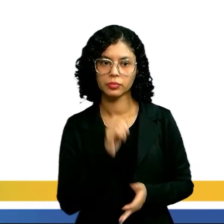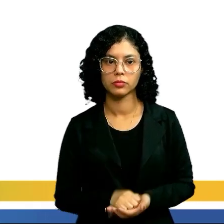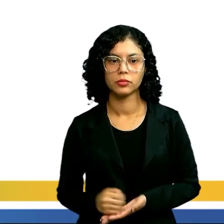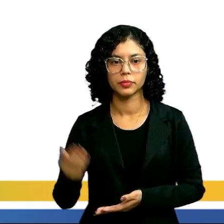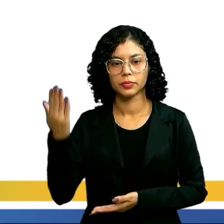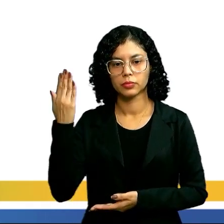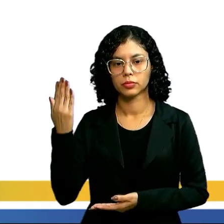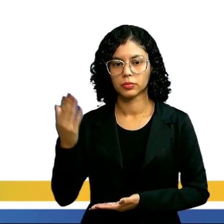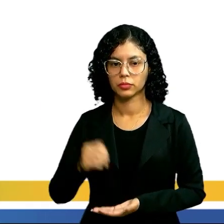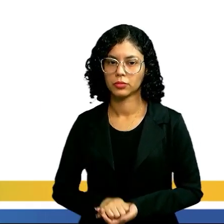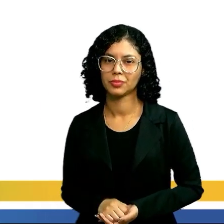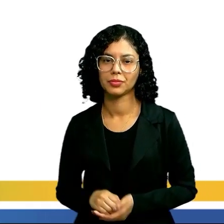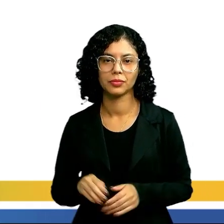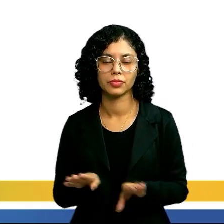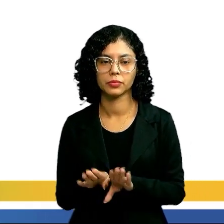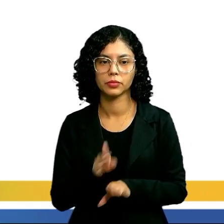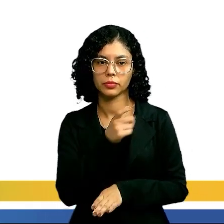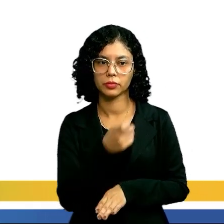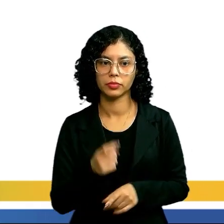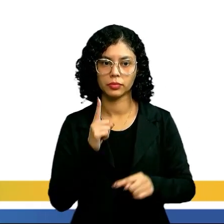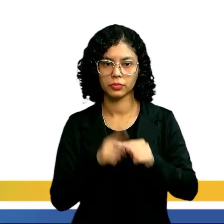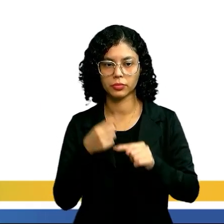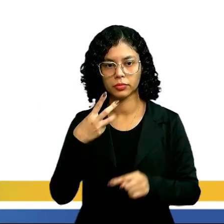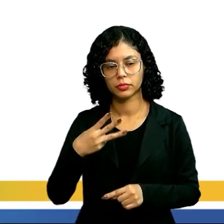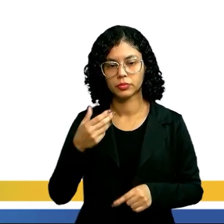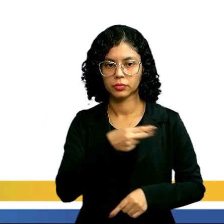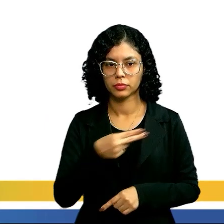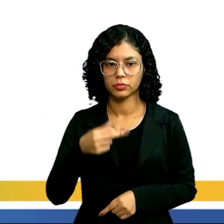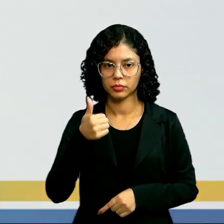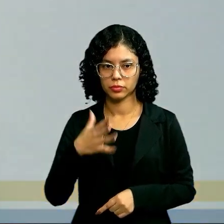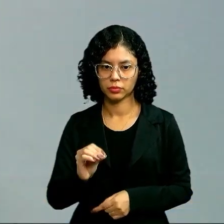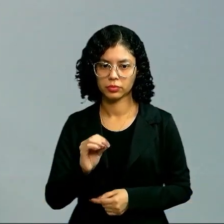Por exemplo, X mais 3 igual a 10.